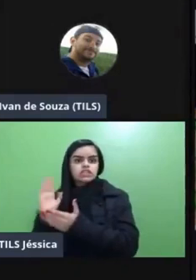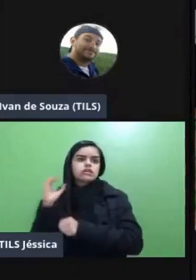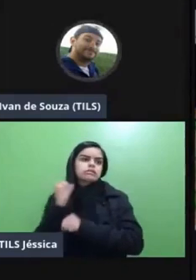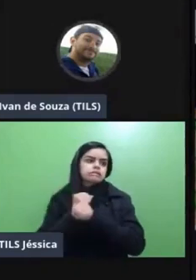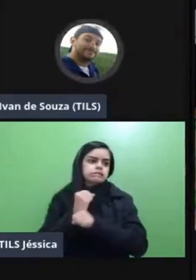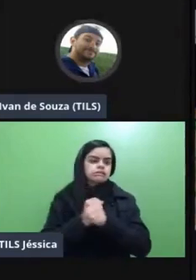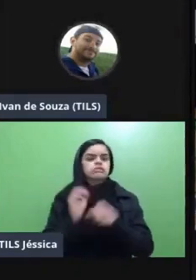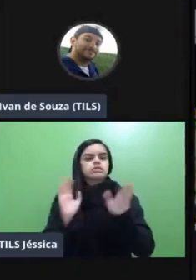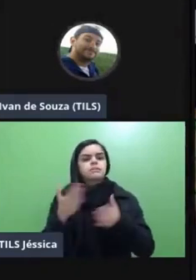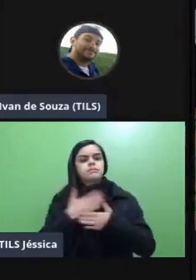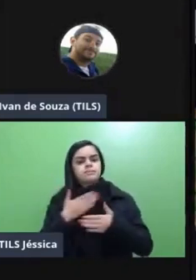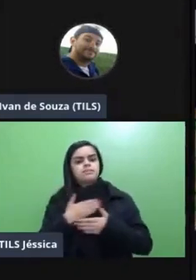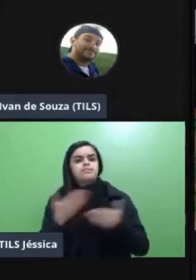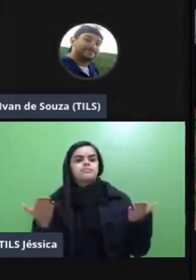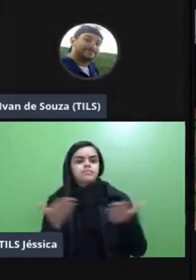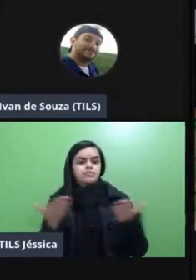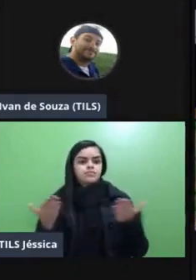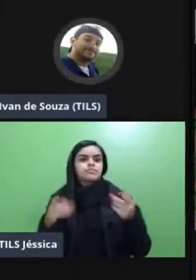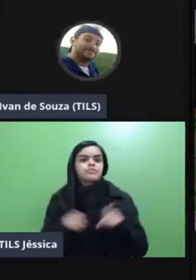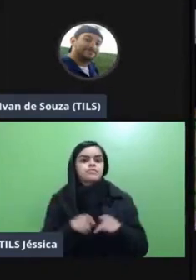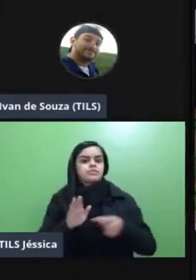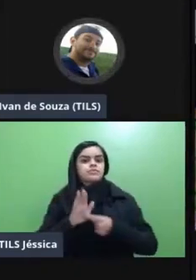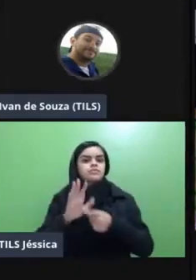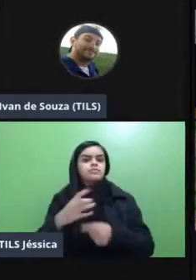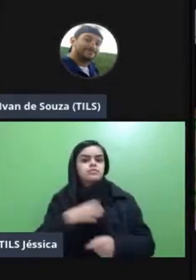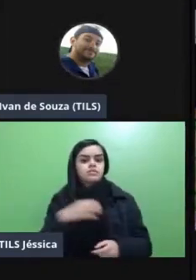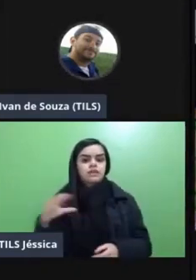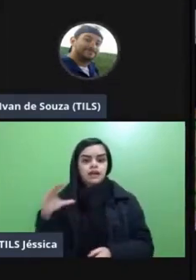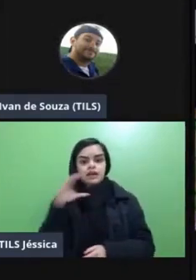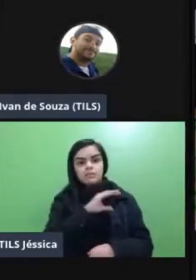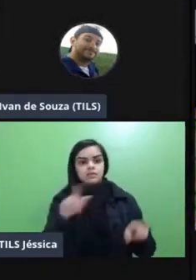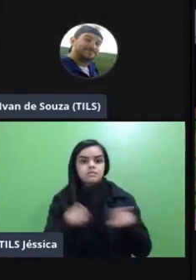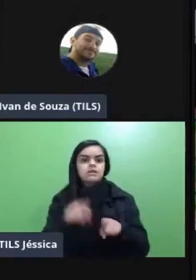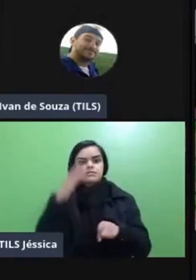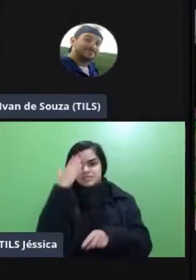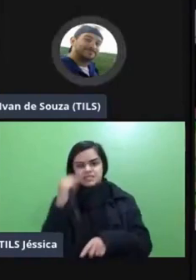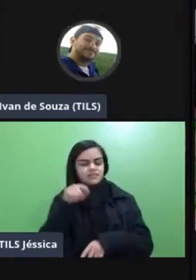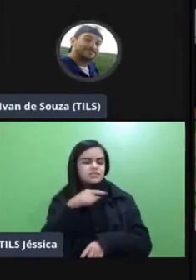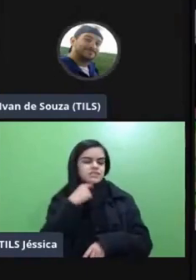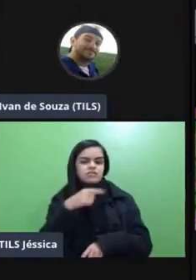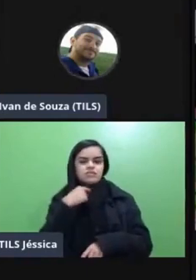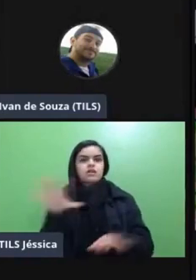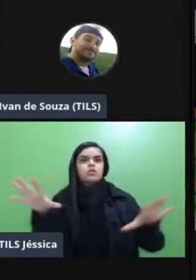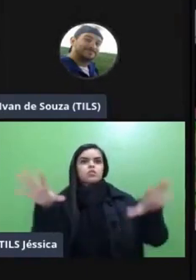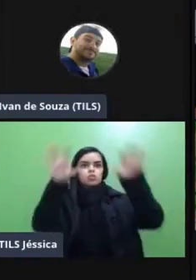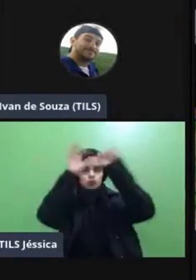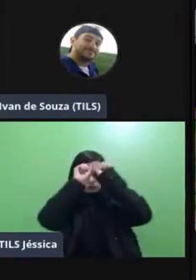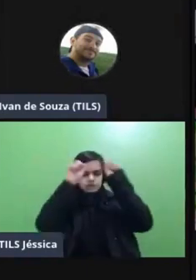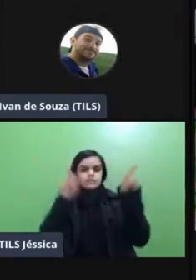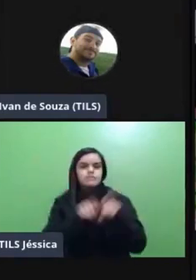e que para mim agora eu tô tentando traduzir para vocês de uma forma muito rápida mas eu sei que vocês não vão conseguir absorver como